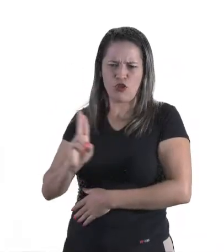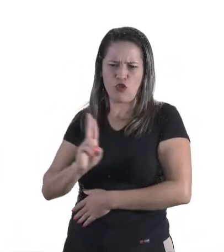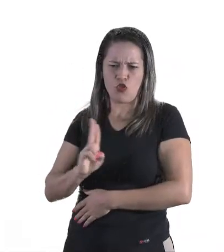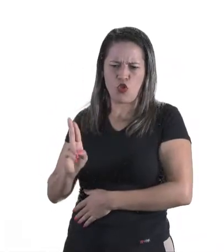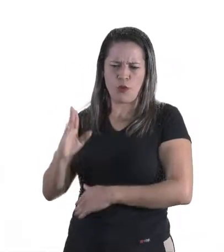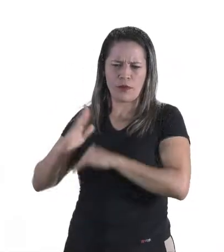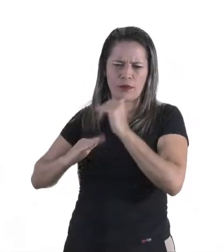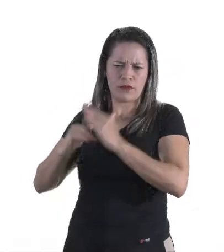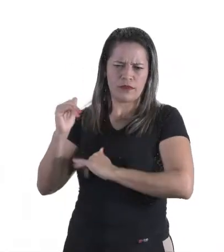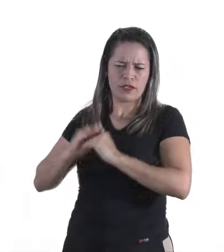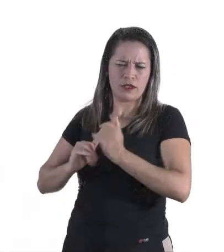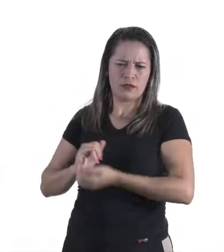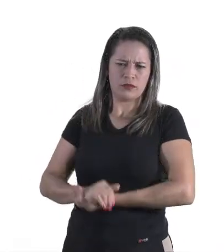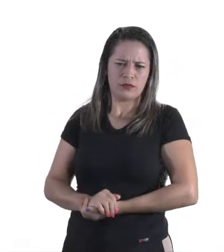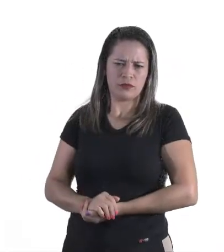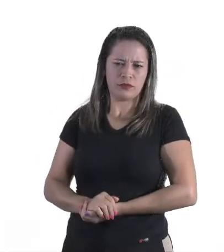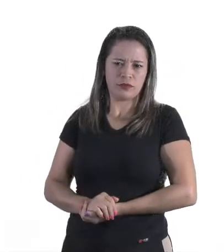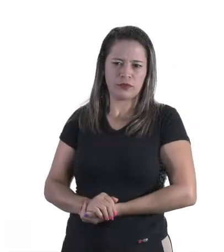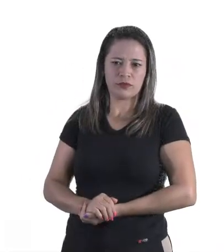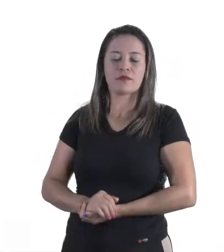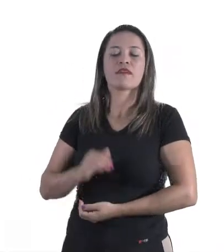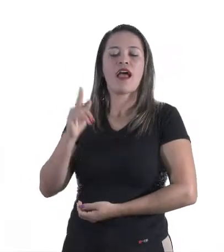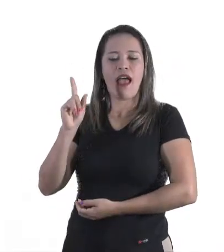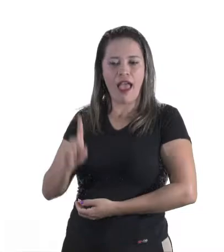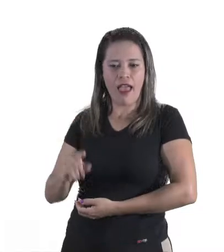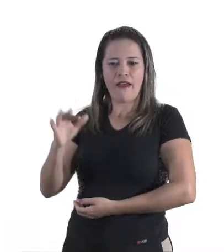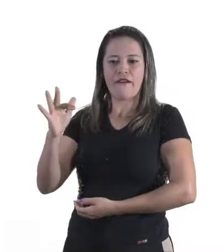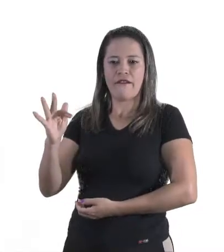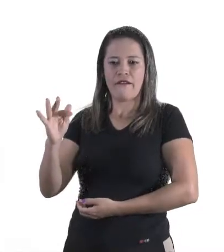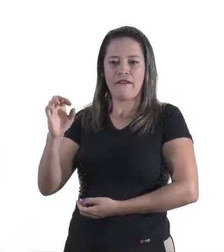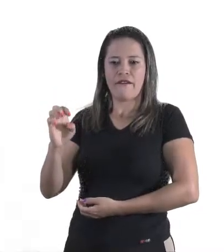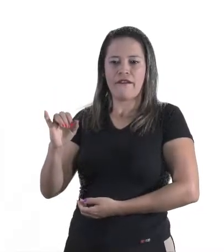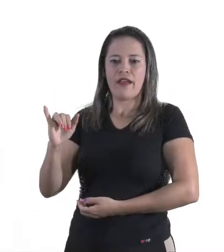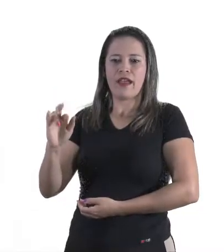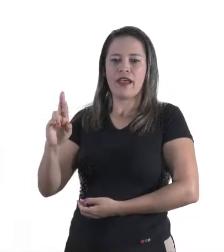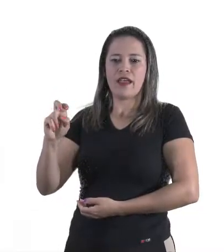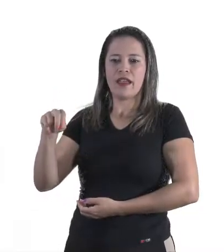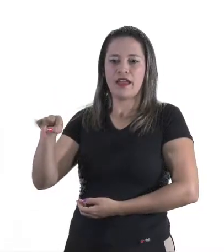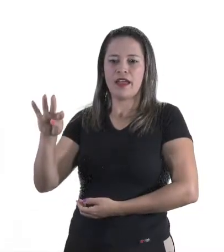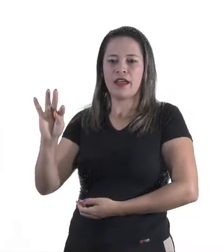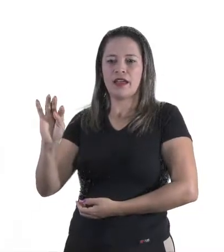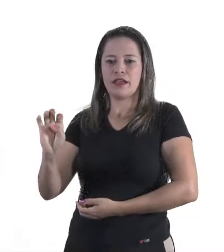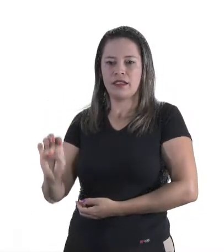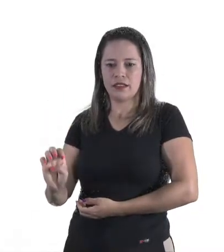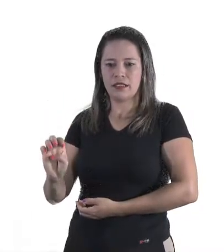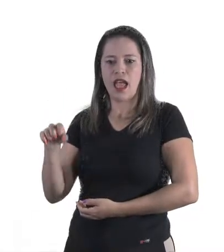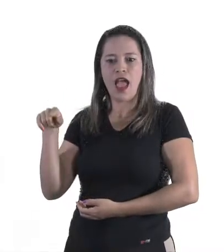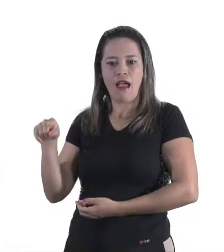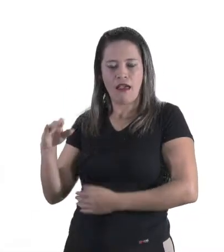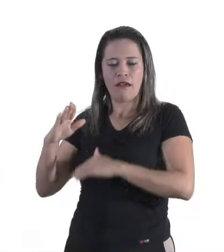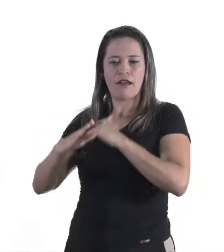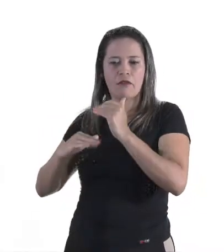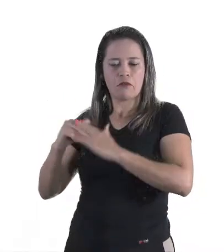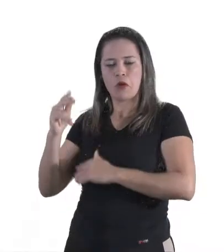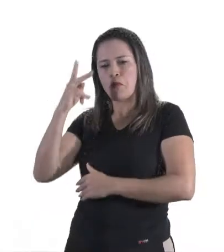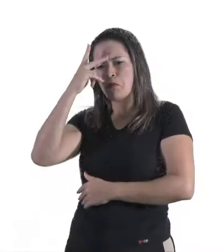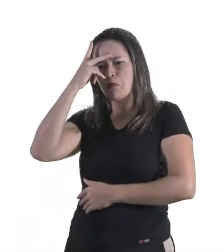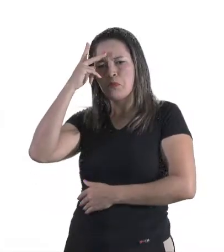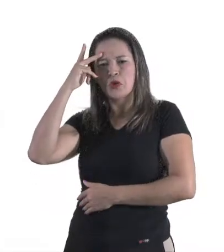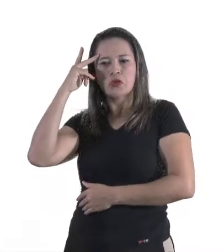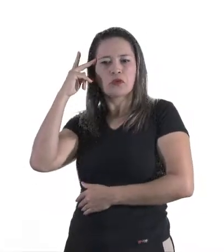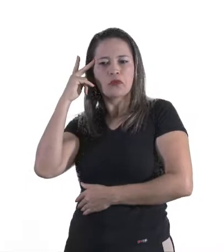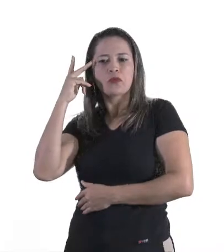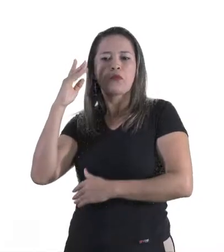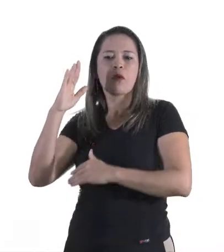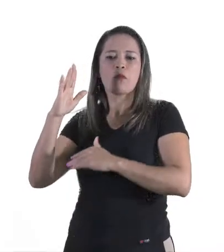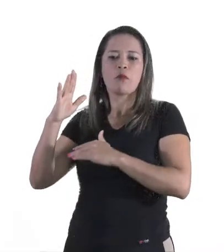profissão? A uma feirante. A feirante, gente, ela é um profissional autônomo. O que é uma profissional